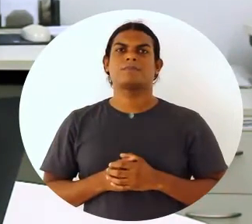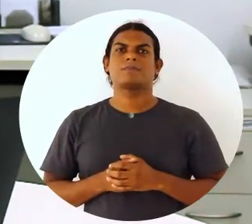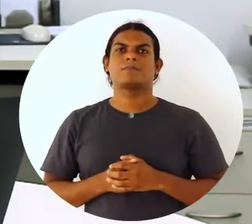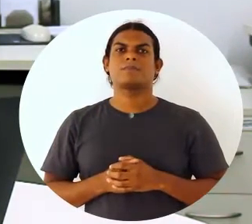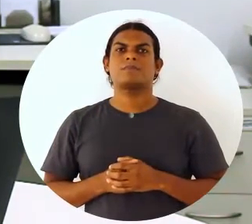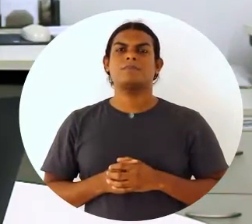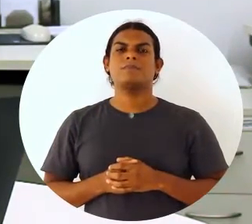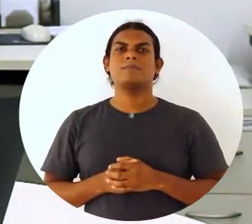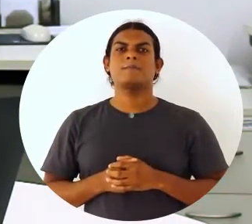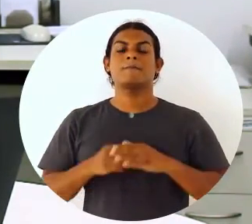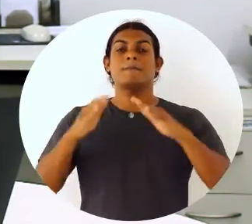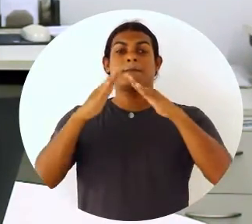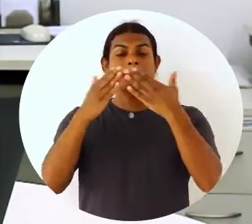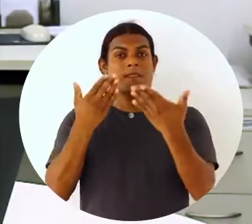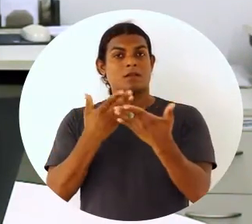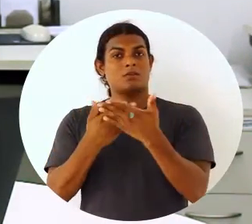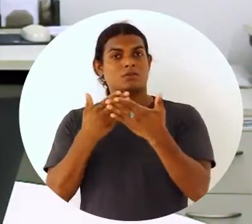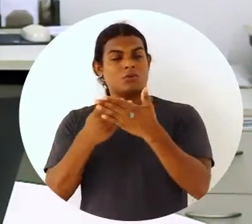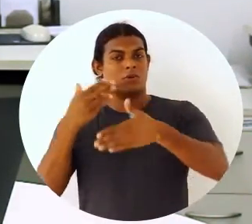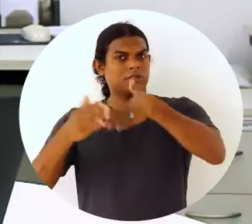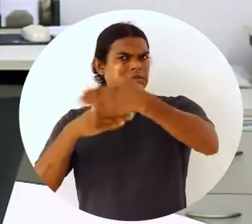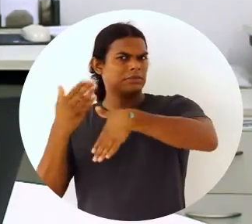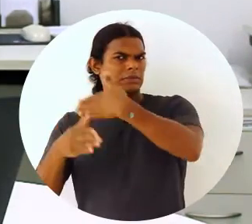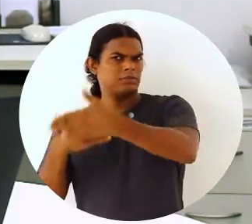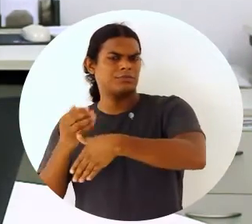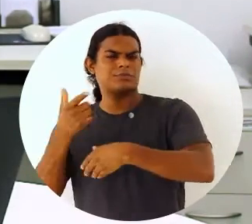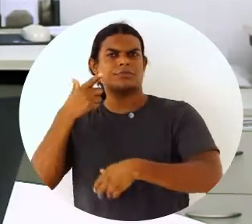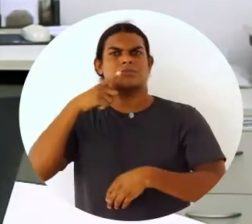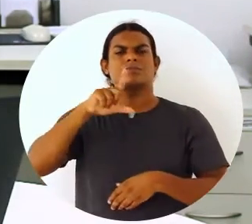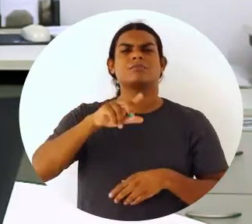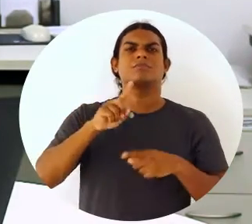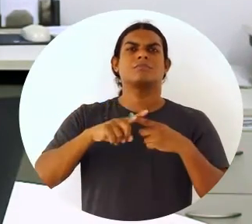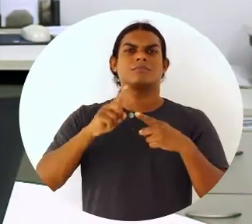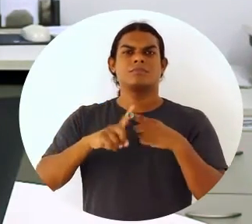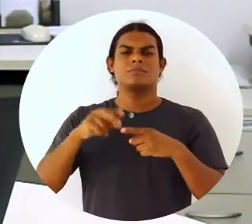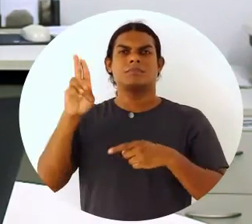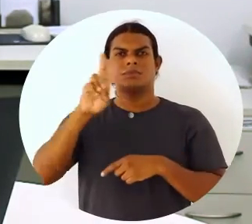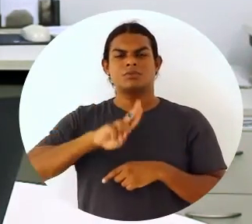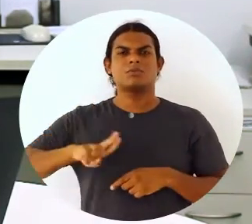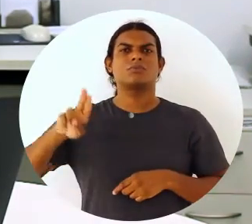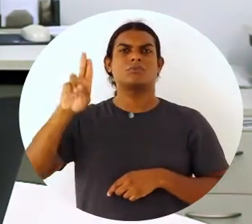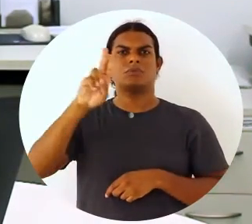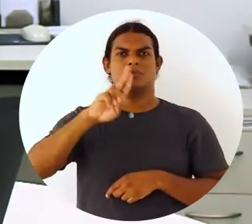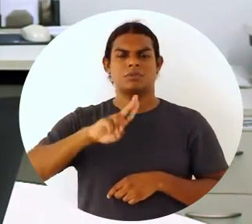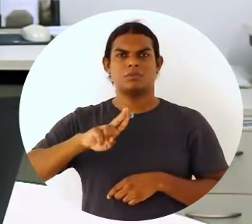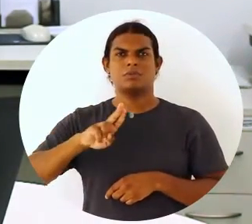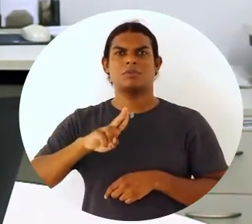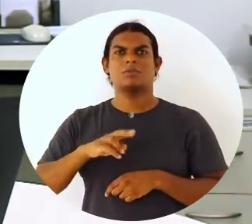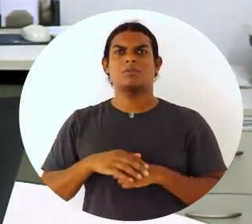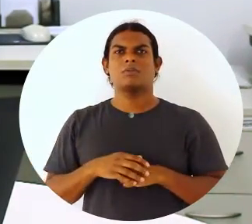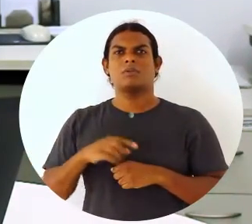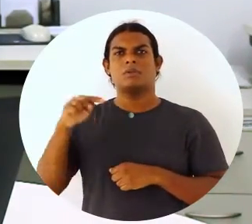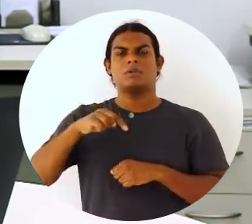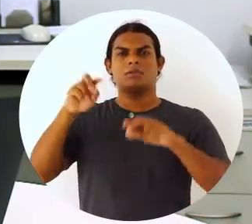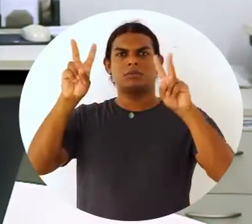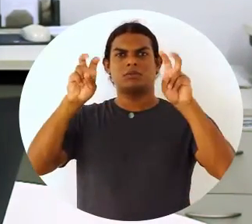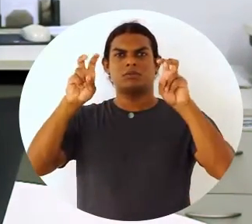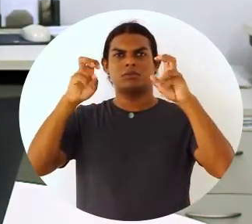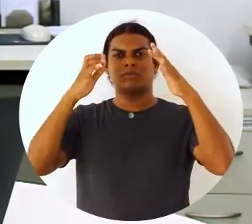partir disso as escolas posteriores utilizaram esse conceito de incentivos mistos ao qual ele